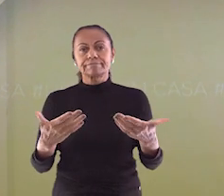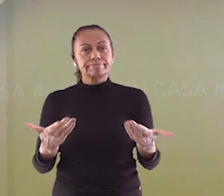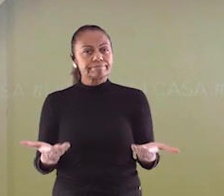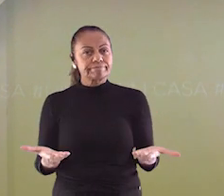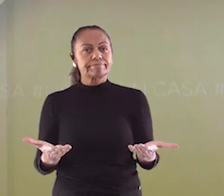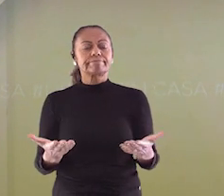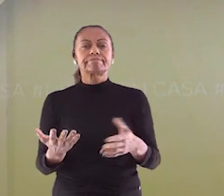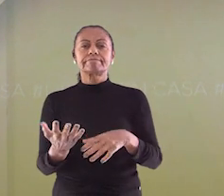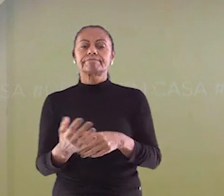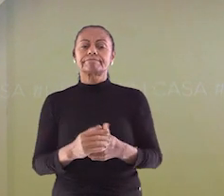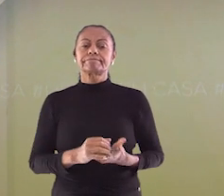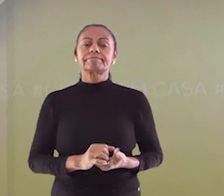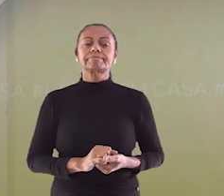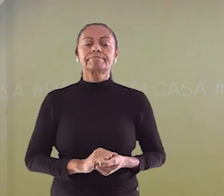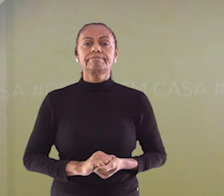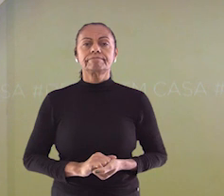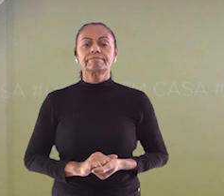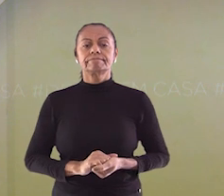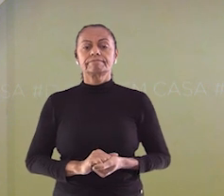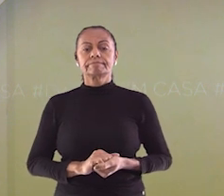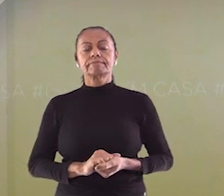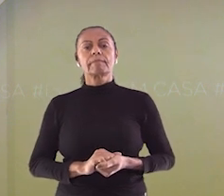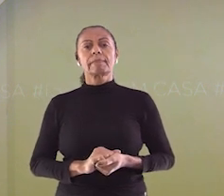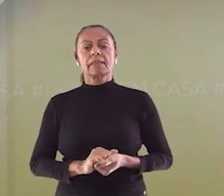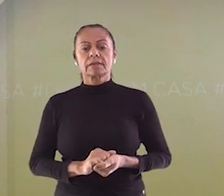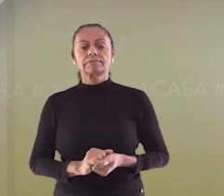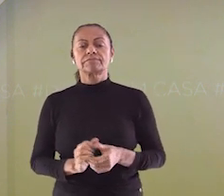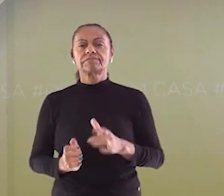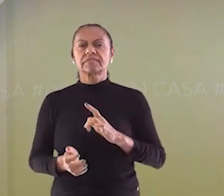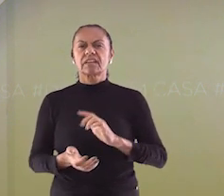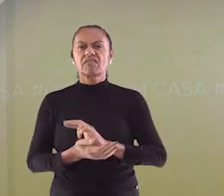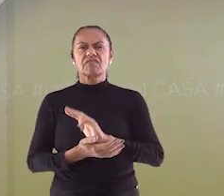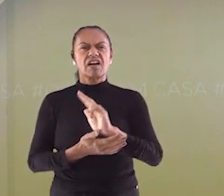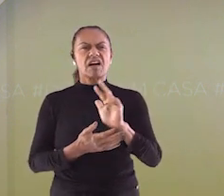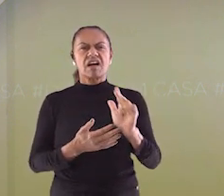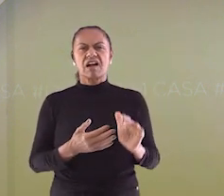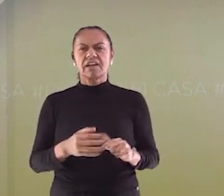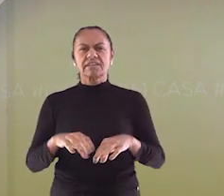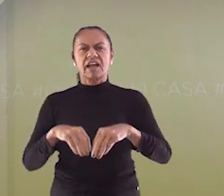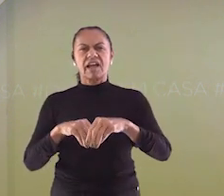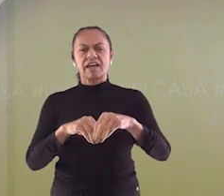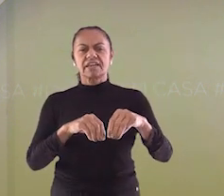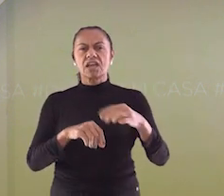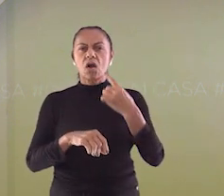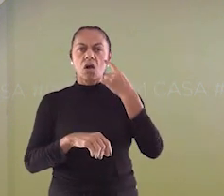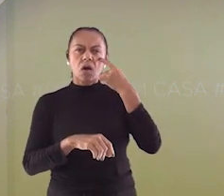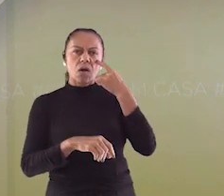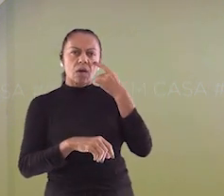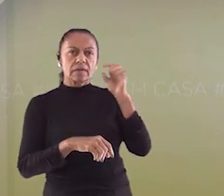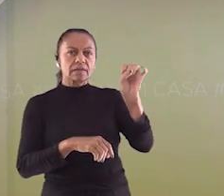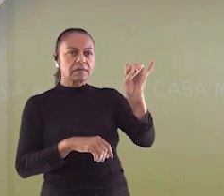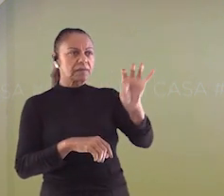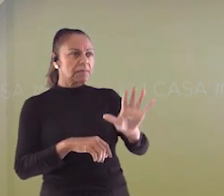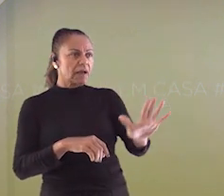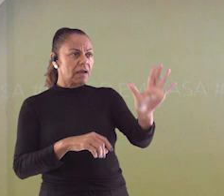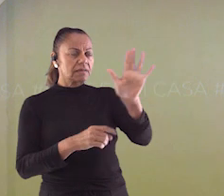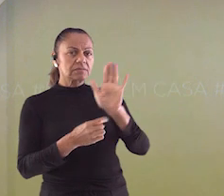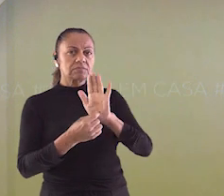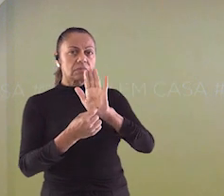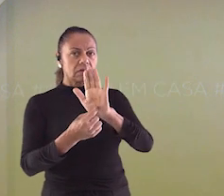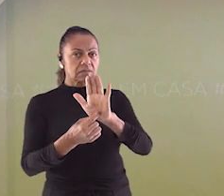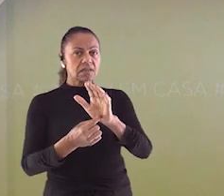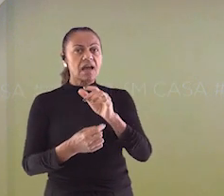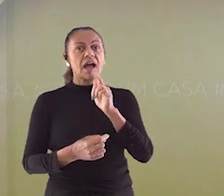rio, ele perde a capacidade de navegação, por exemplo. Pois se forma vários bancos de areia, como na